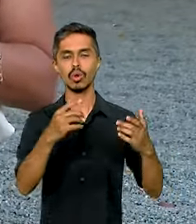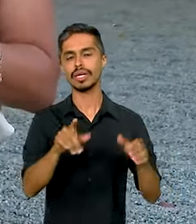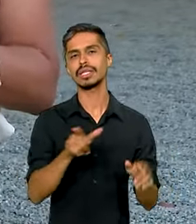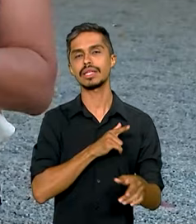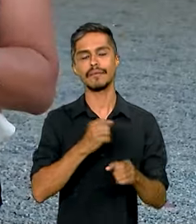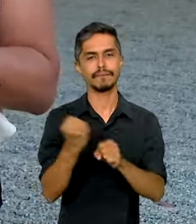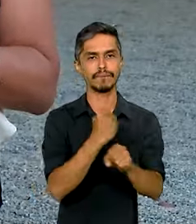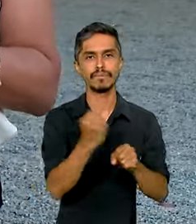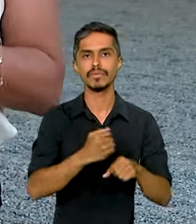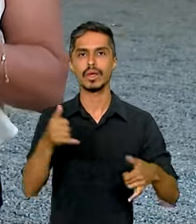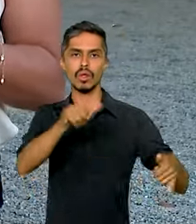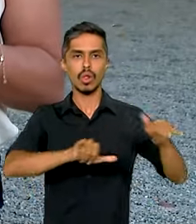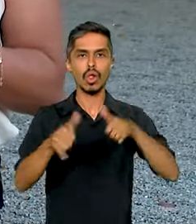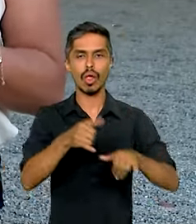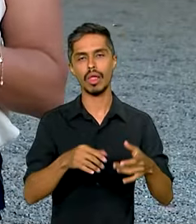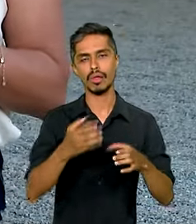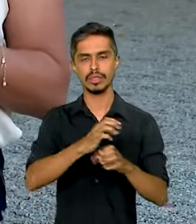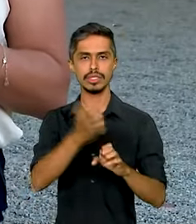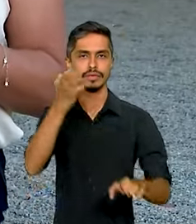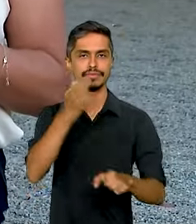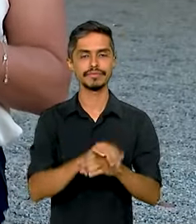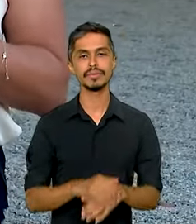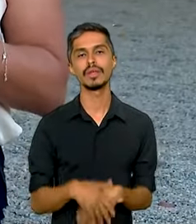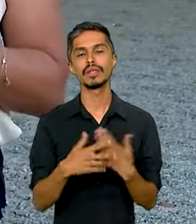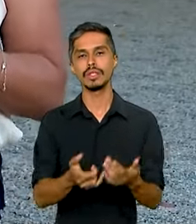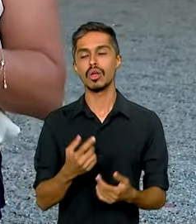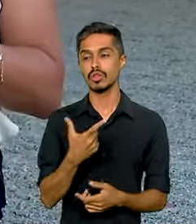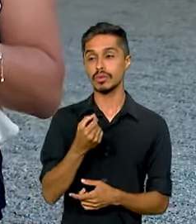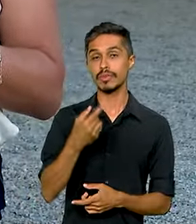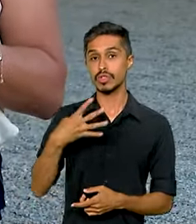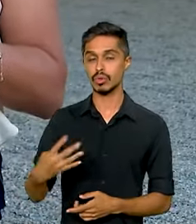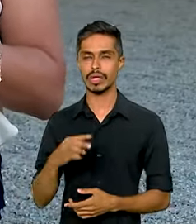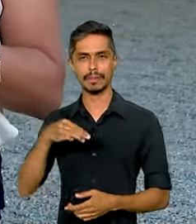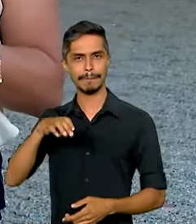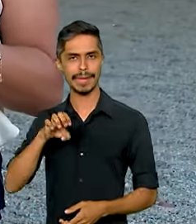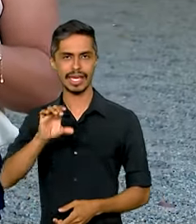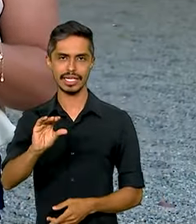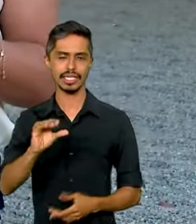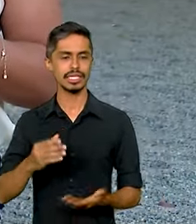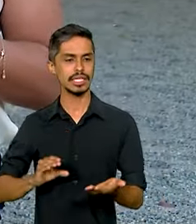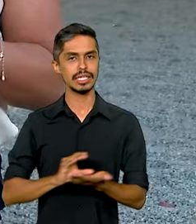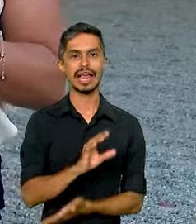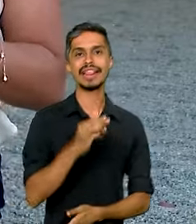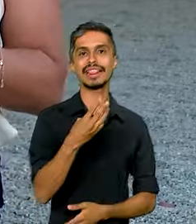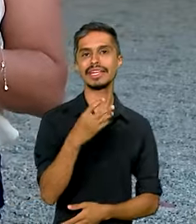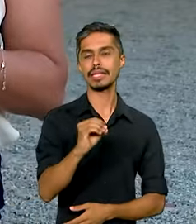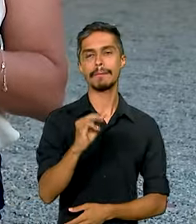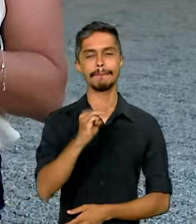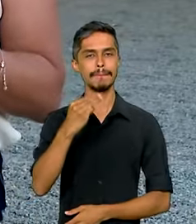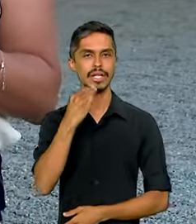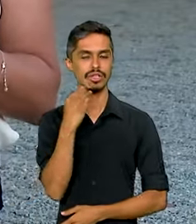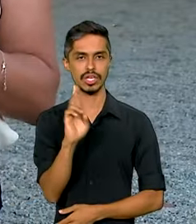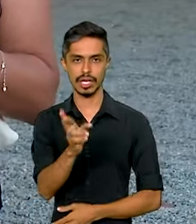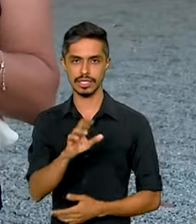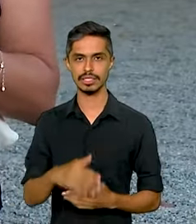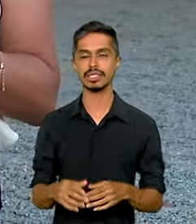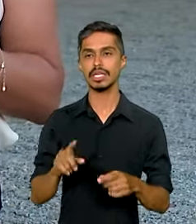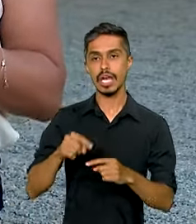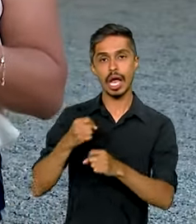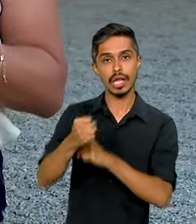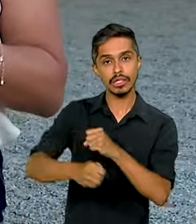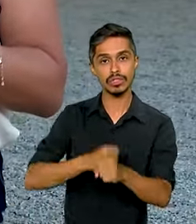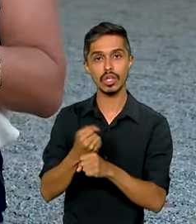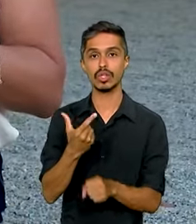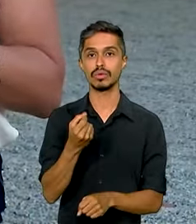MEC já se comprometeu a repassar em 2024 mais 30 milhões de reais e mais 35 milhões de reais